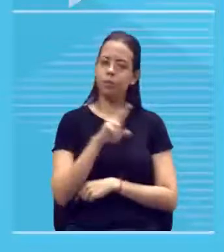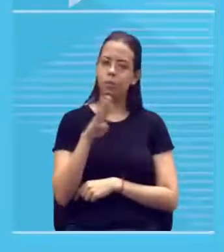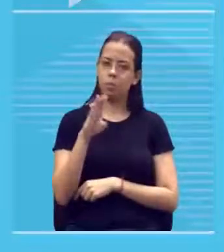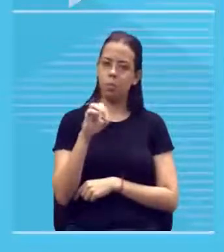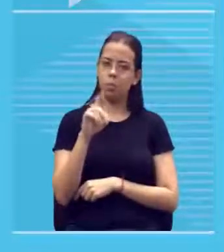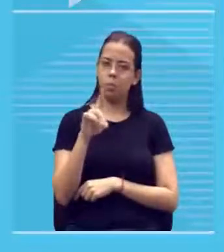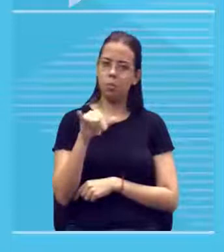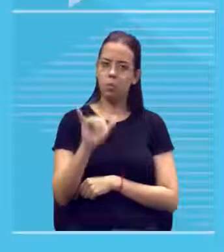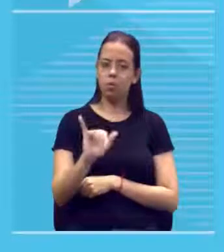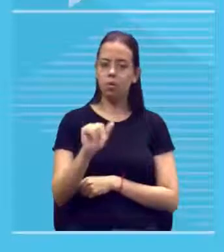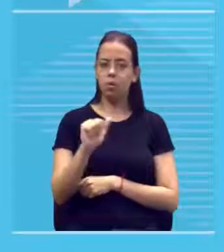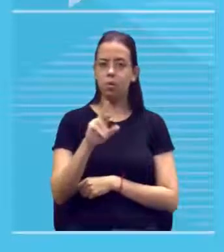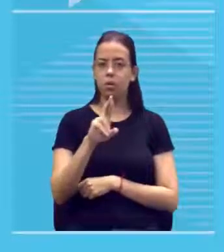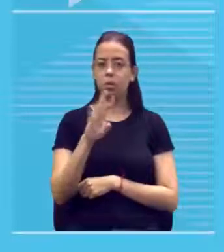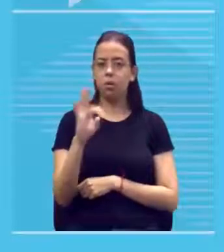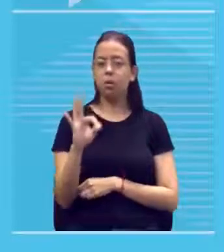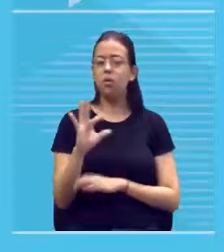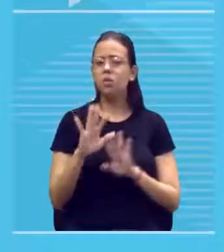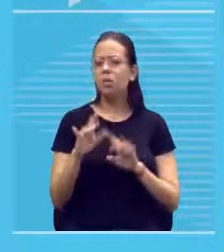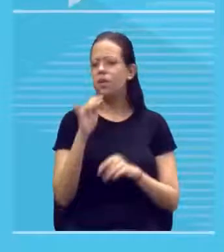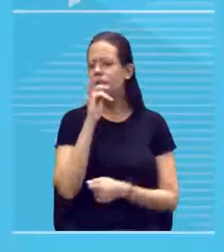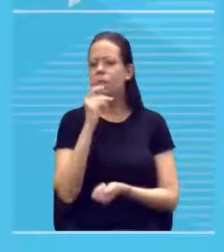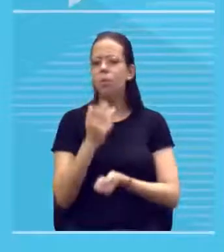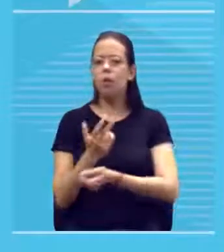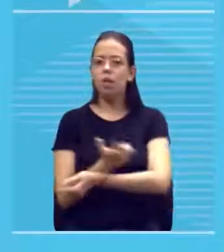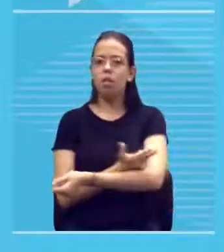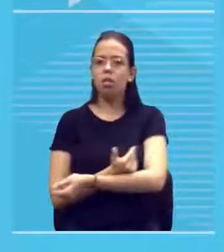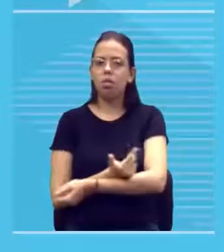professor e a tatuagem